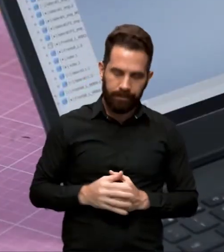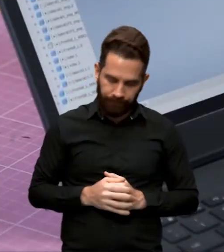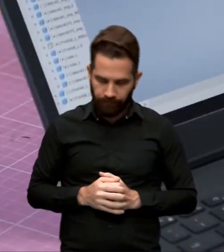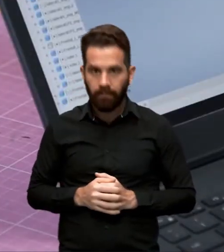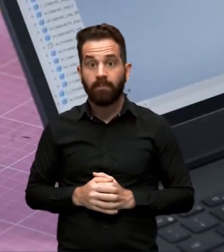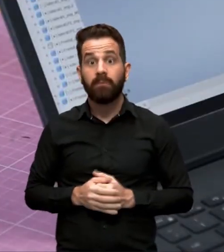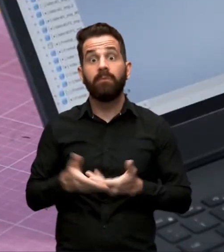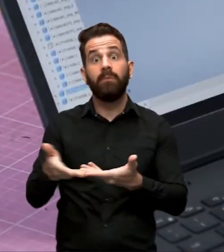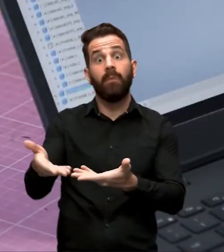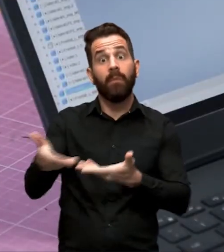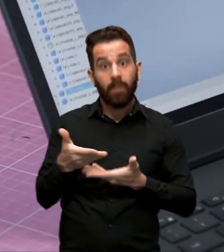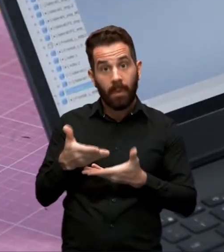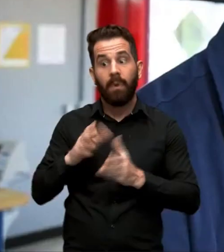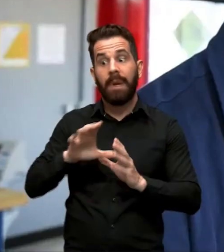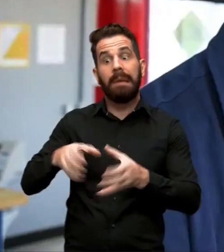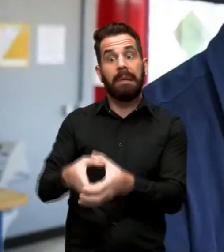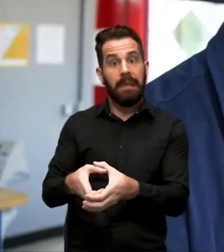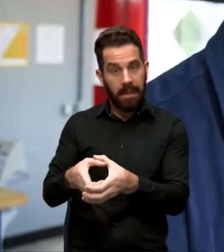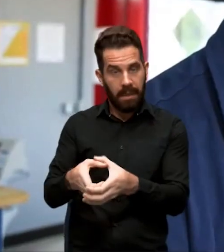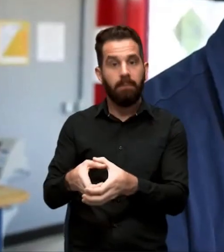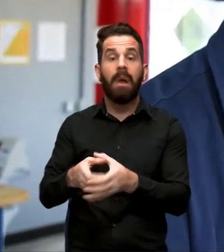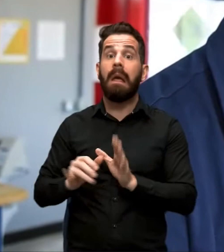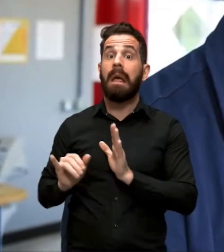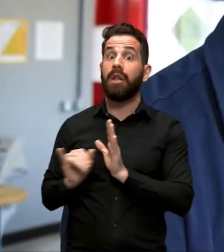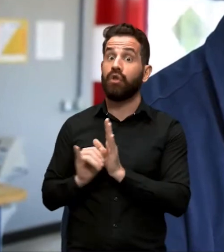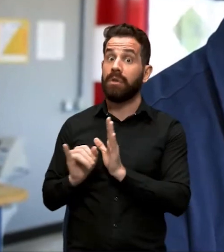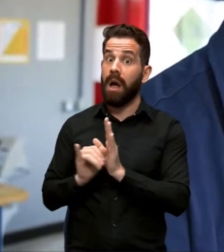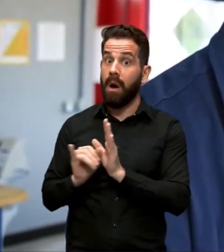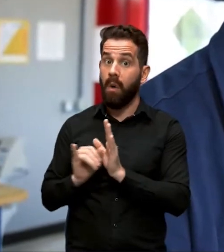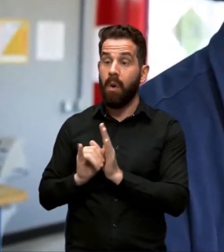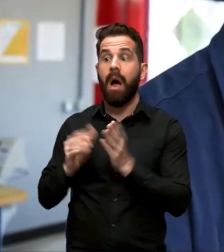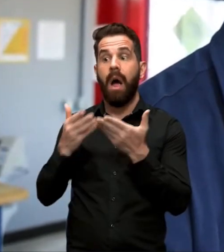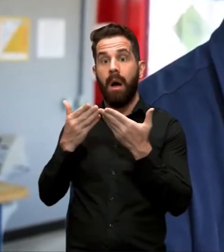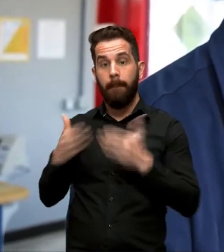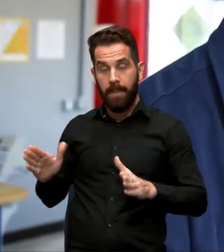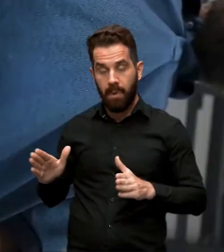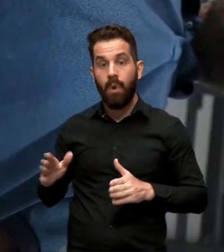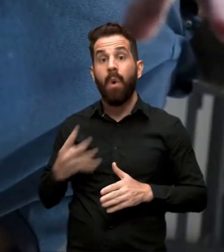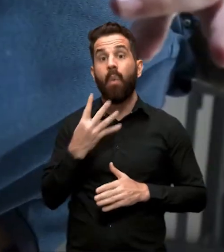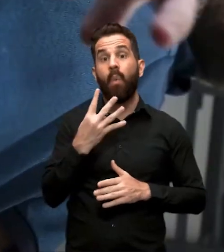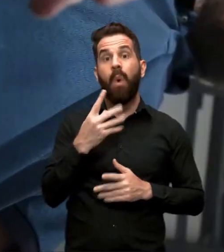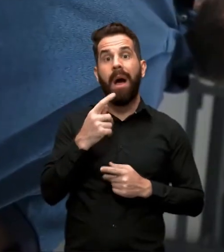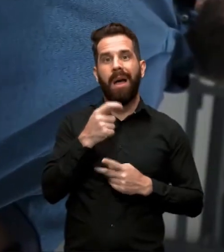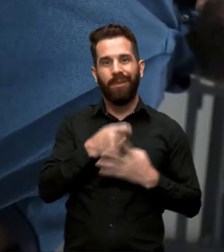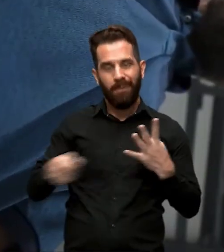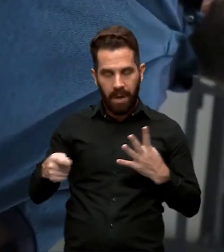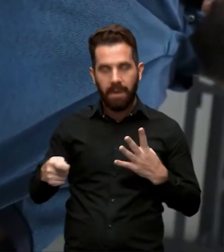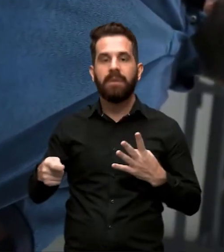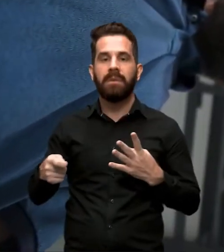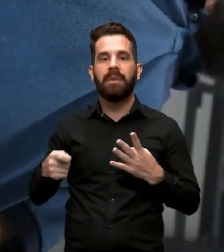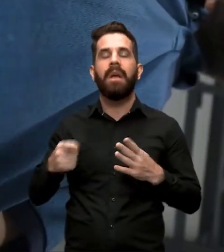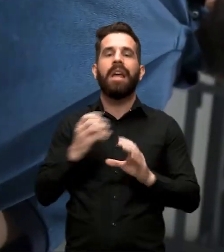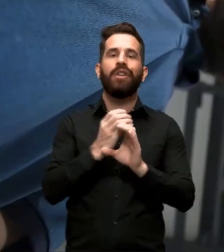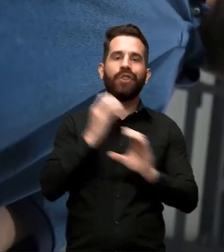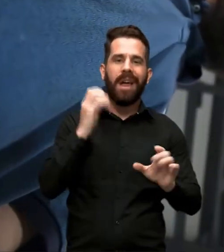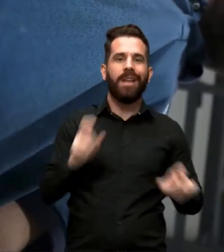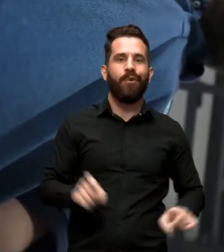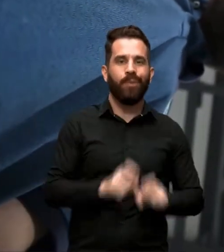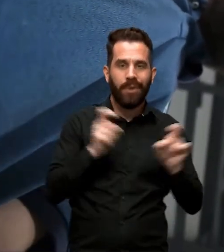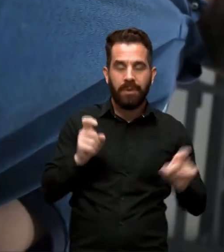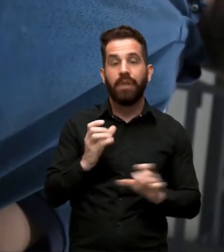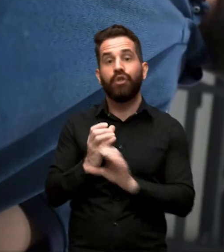feita por meio de edital público. Em quatro meses, estudantes dos cursos de Engenharia da Computação, Engenharia